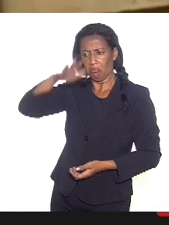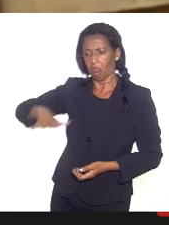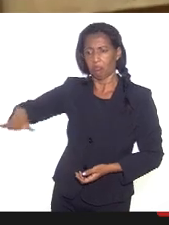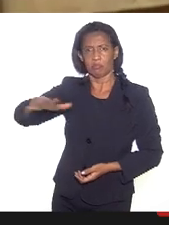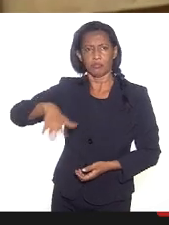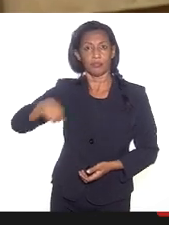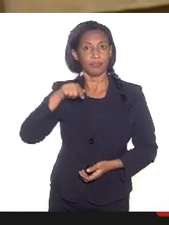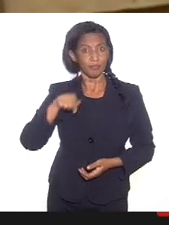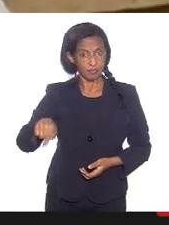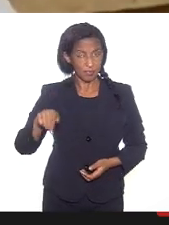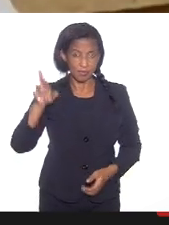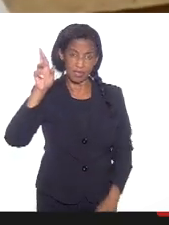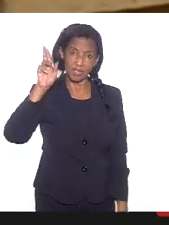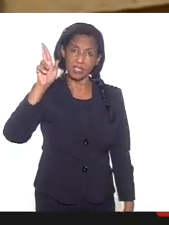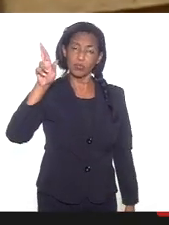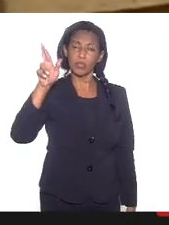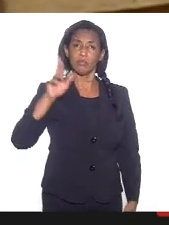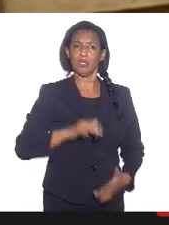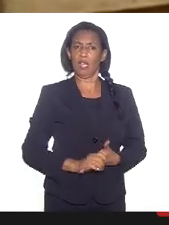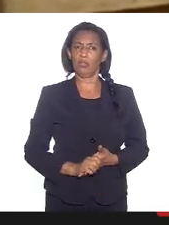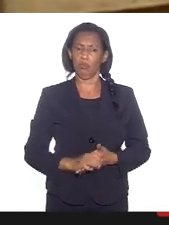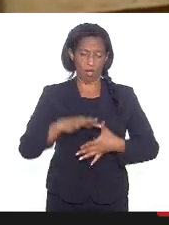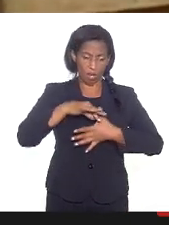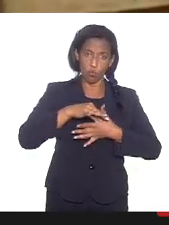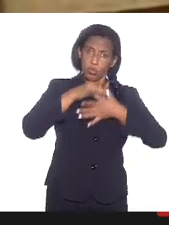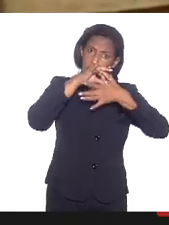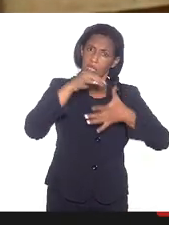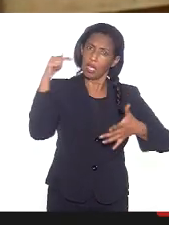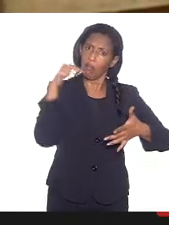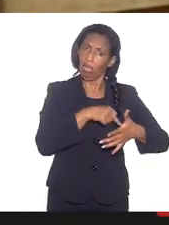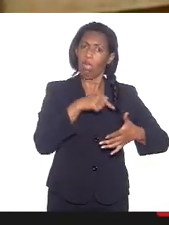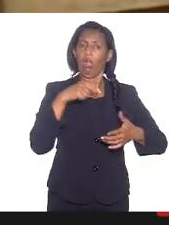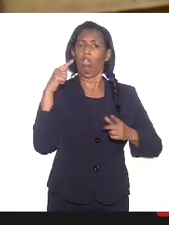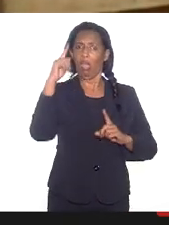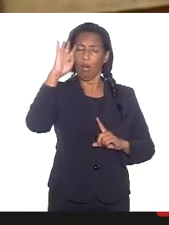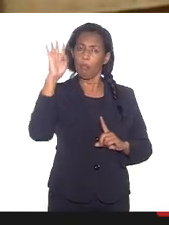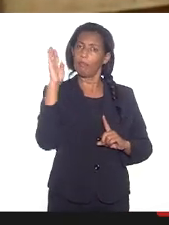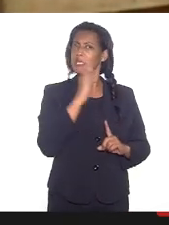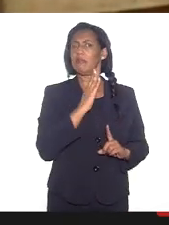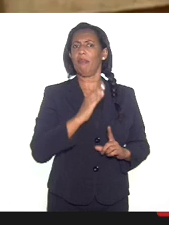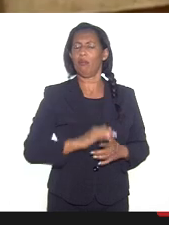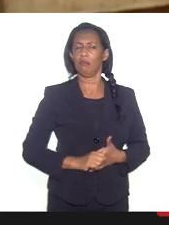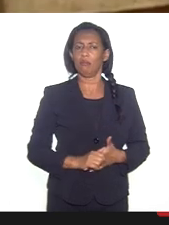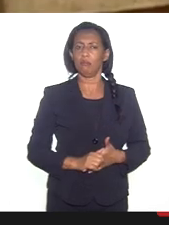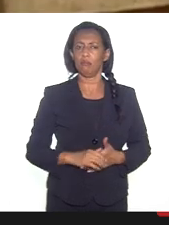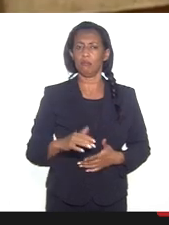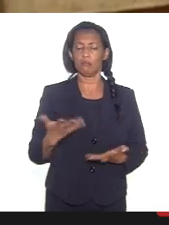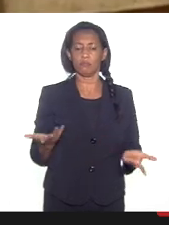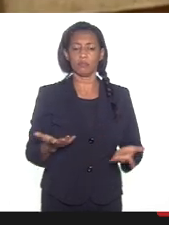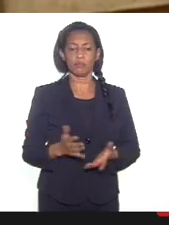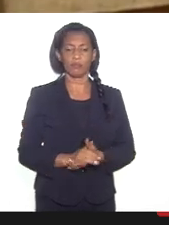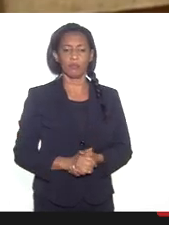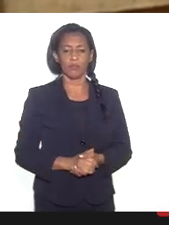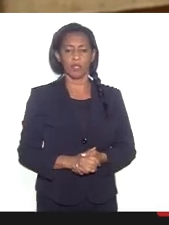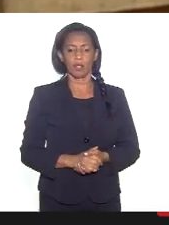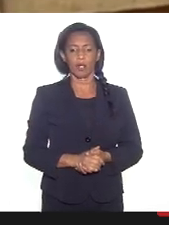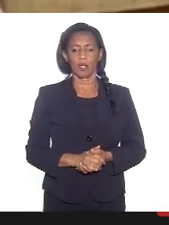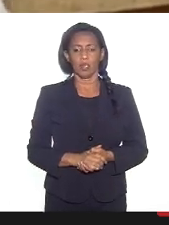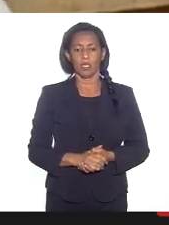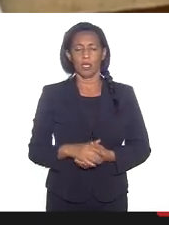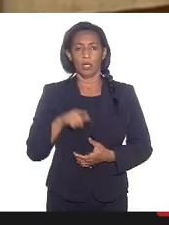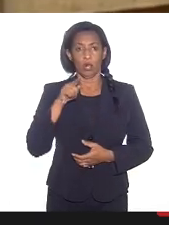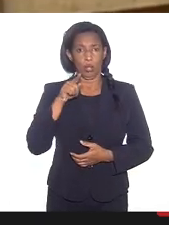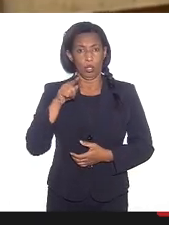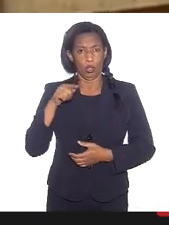esse tem que ser responsabilizado. E aí, não sei se é caso para decrade, mas, no momento que